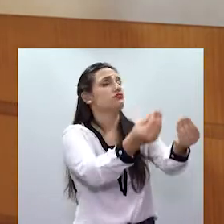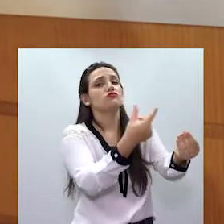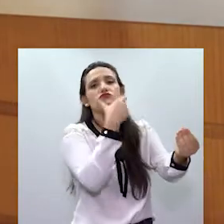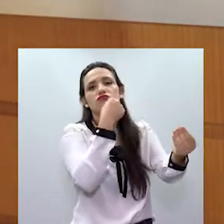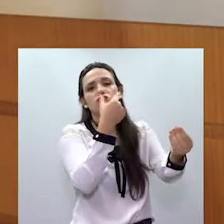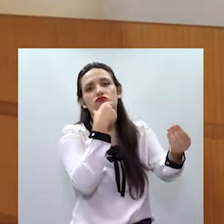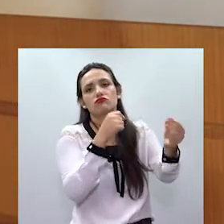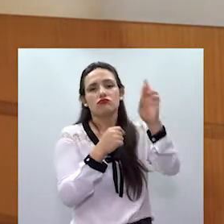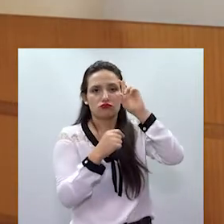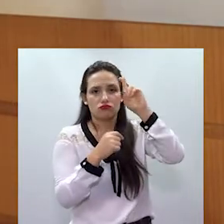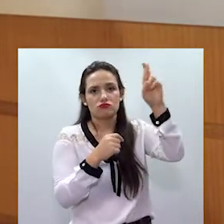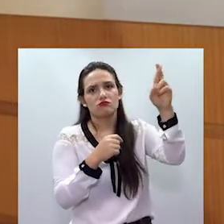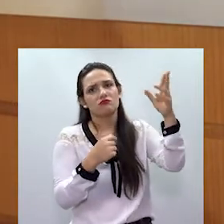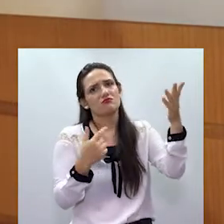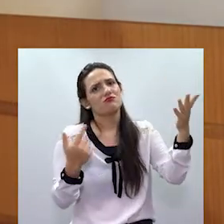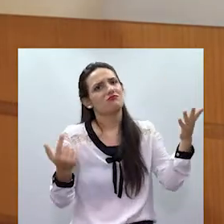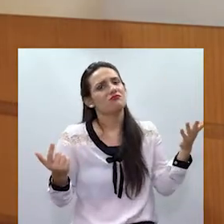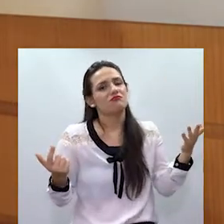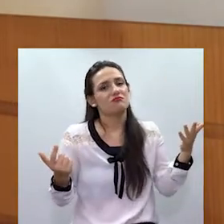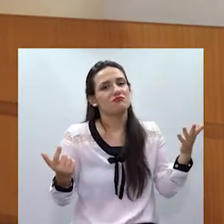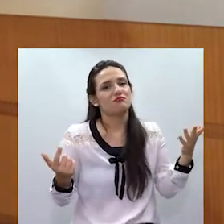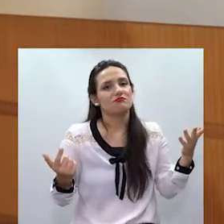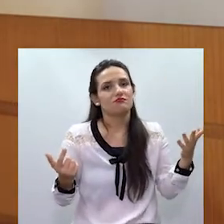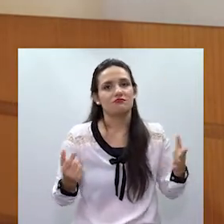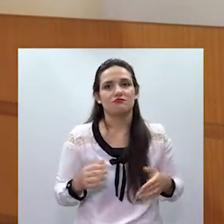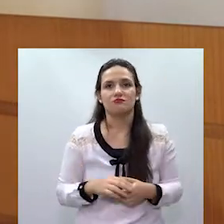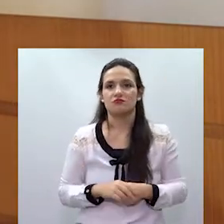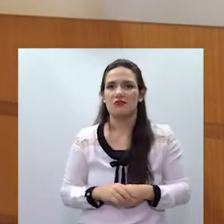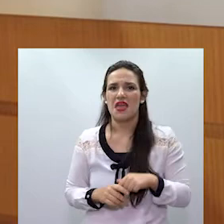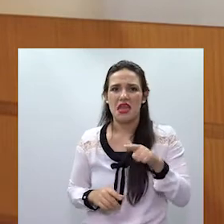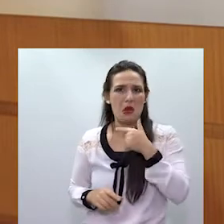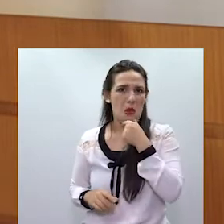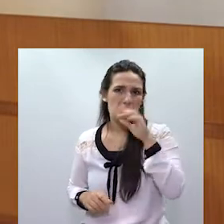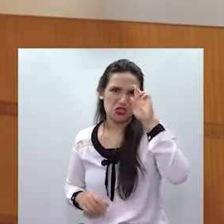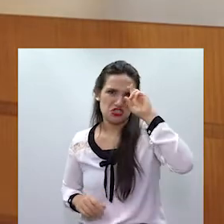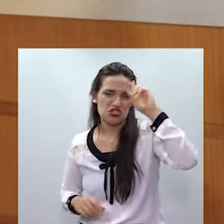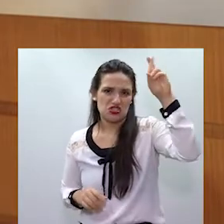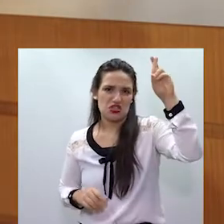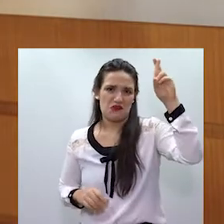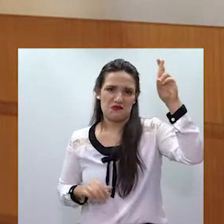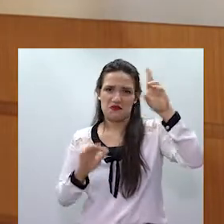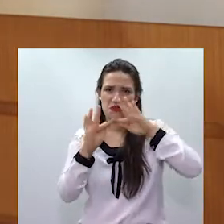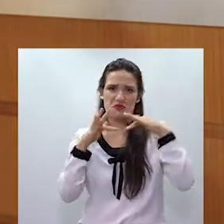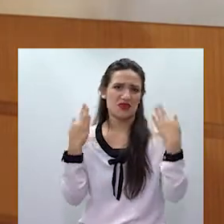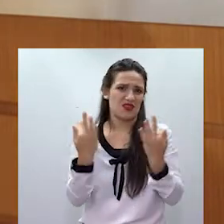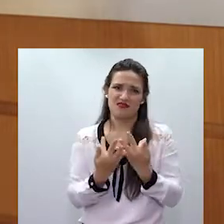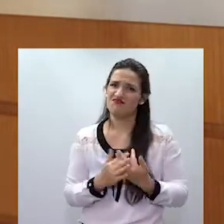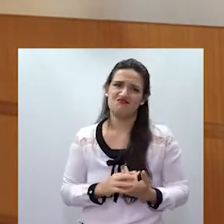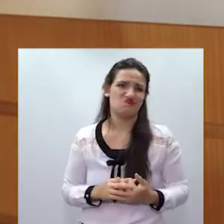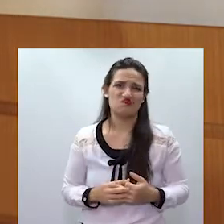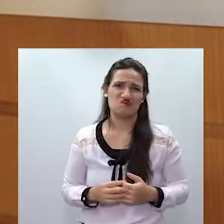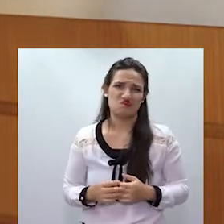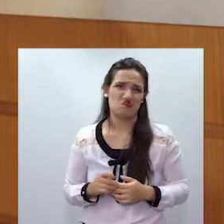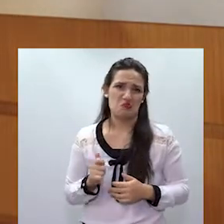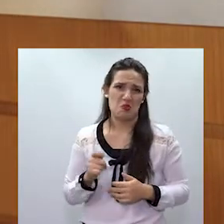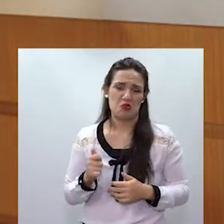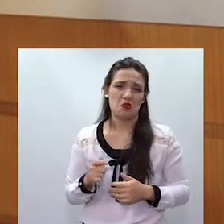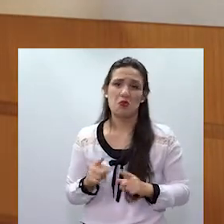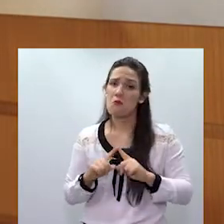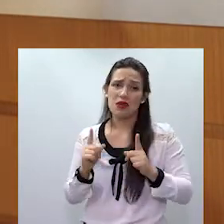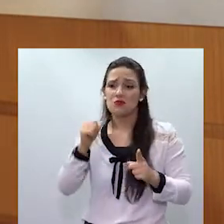que a maioria dos domicílios brasileiros são capitaneados por mulheres. Então, essa questão do homem ser chefe de família já é uma questão que a gente